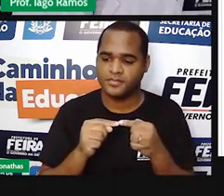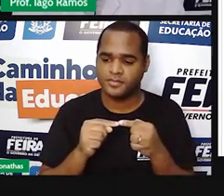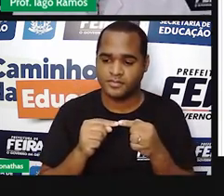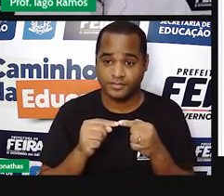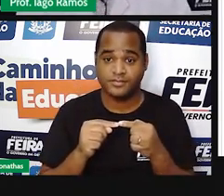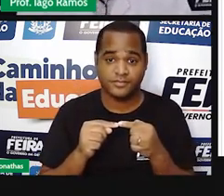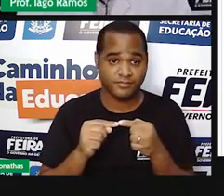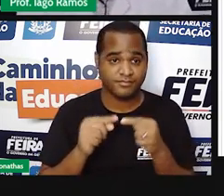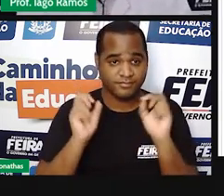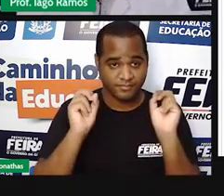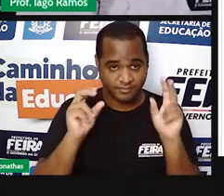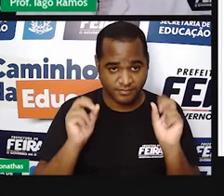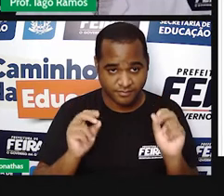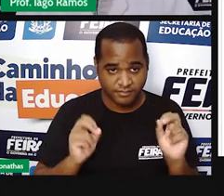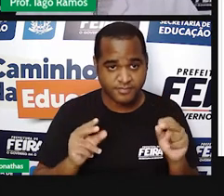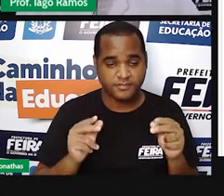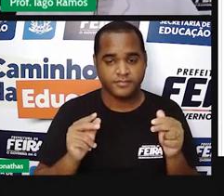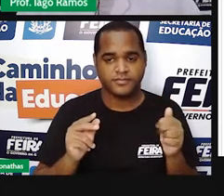Pronto?